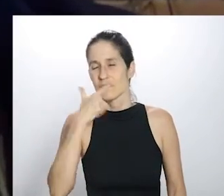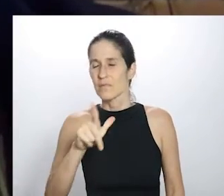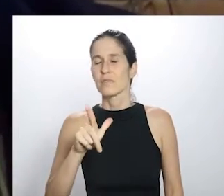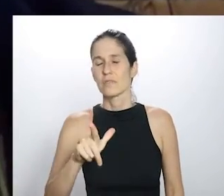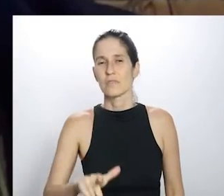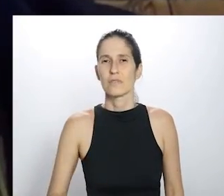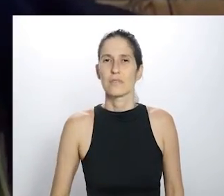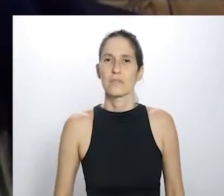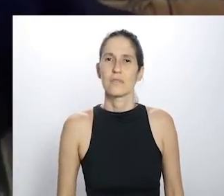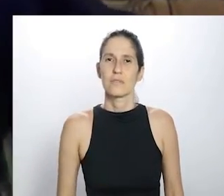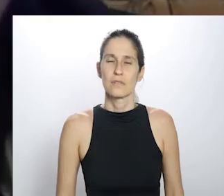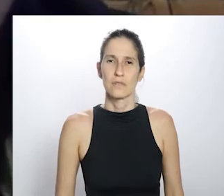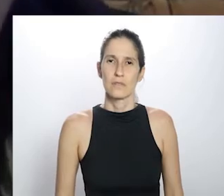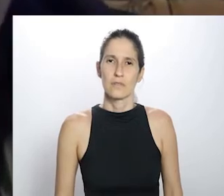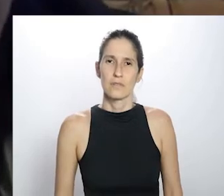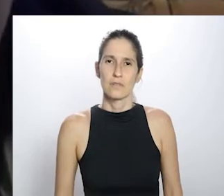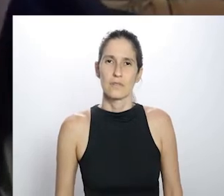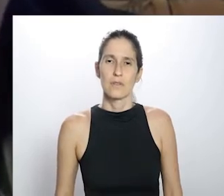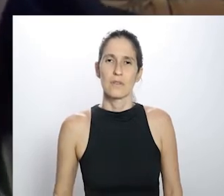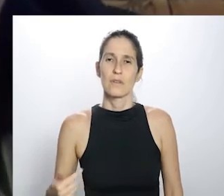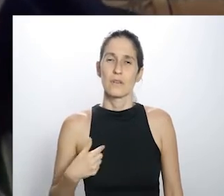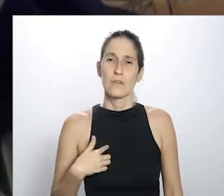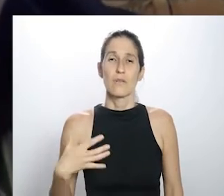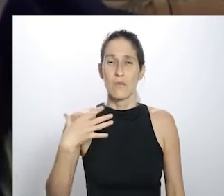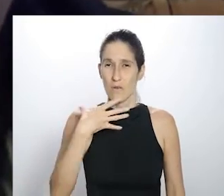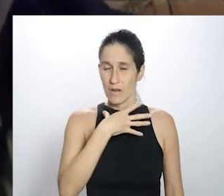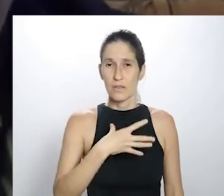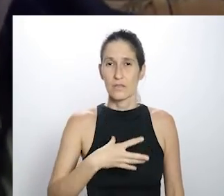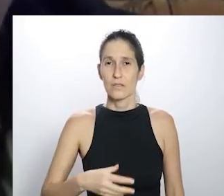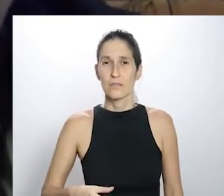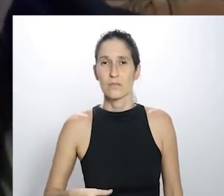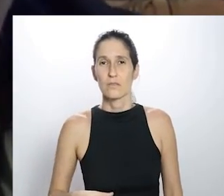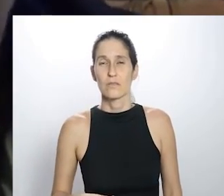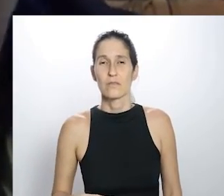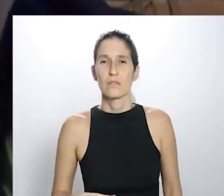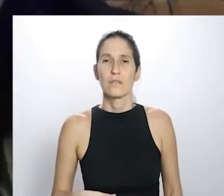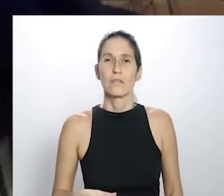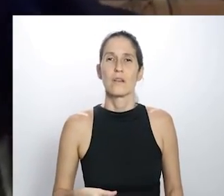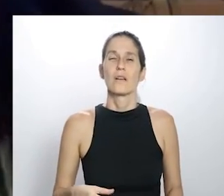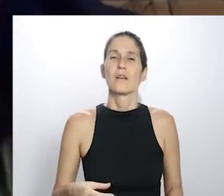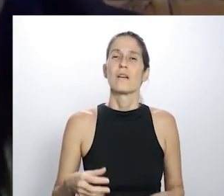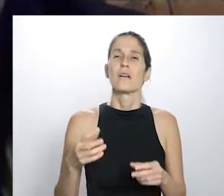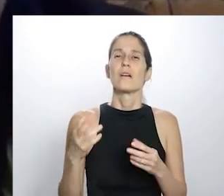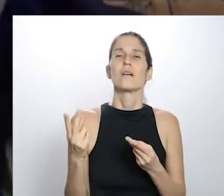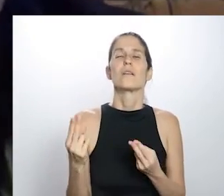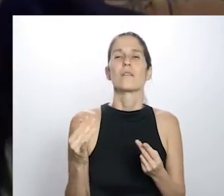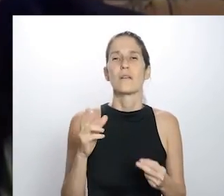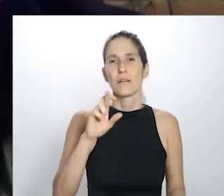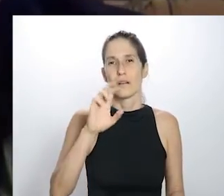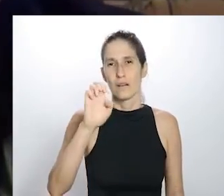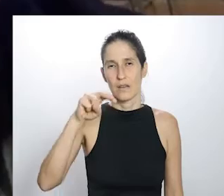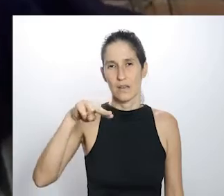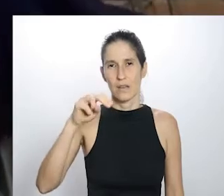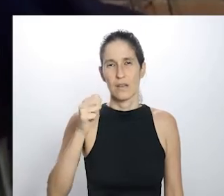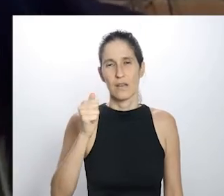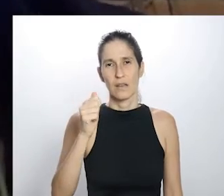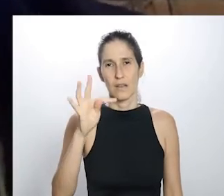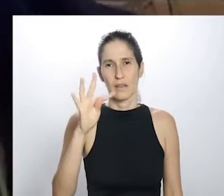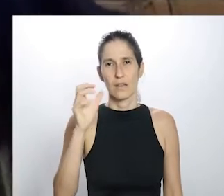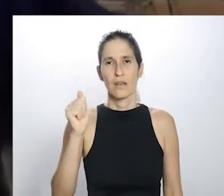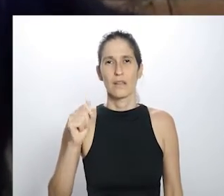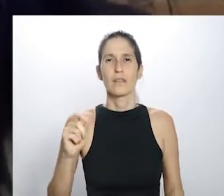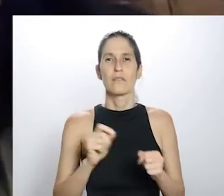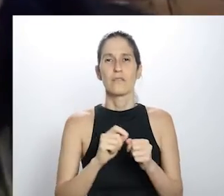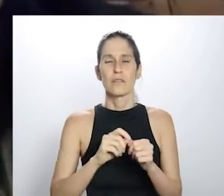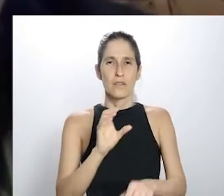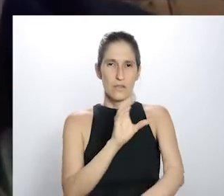passar por isso. Esse tempo vai passar. E a gente vai passar, que nem a Renata Mata, por exemplo, falou, que ela começou a dar